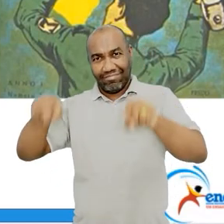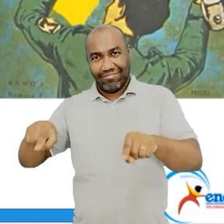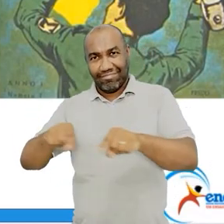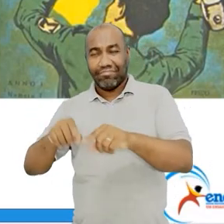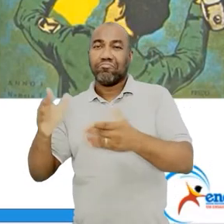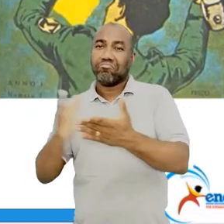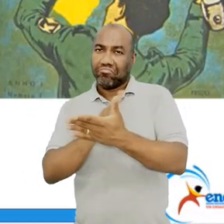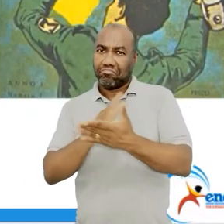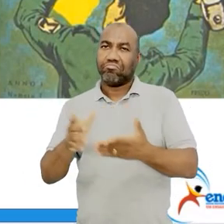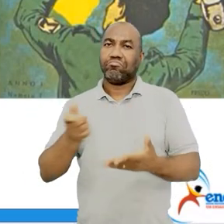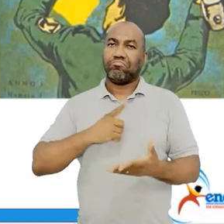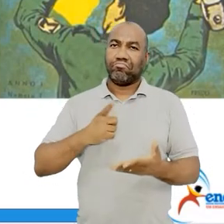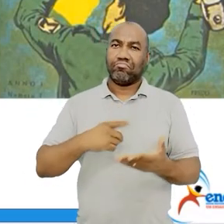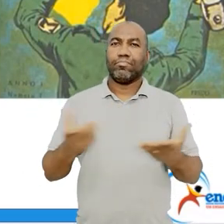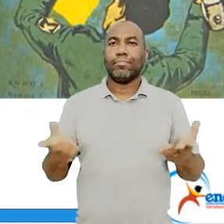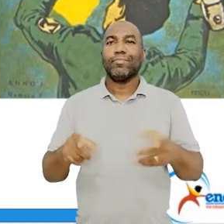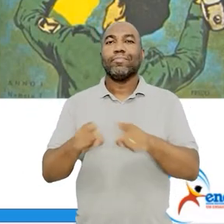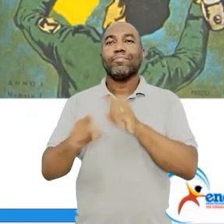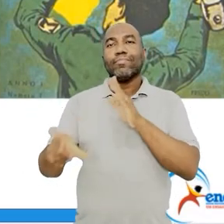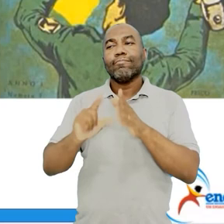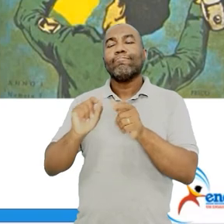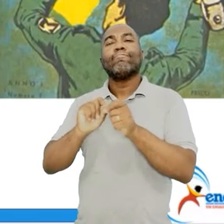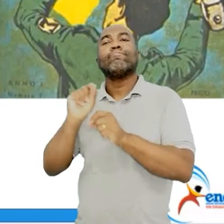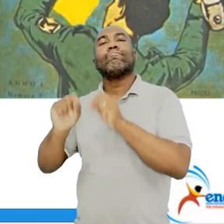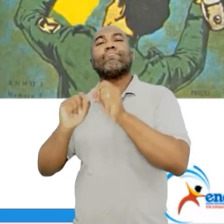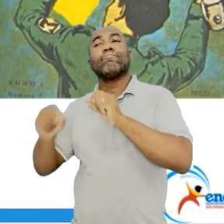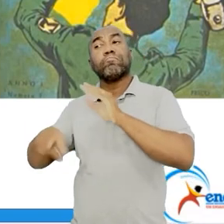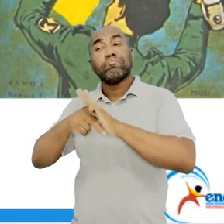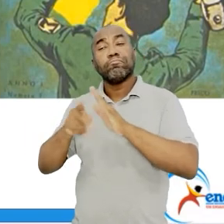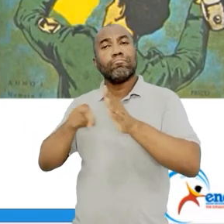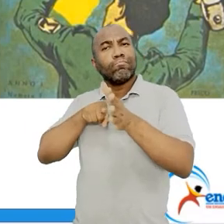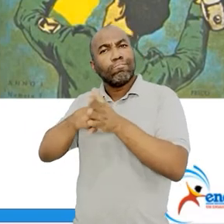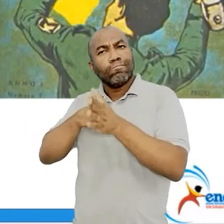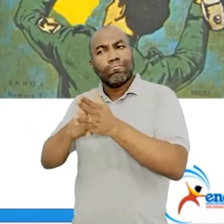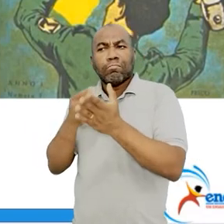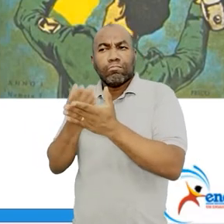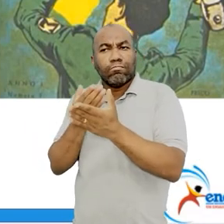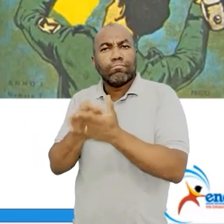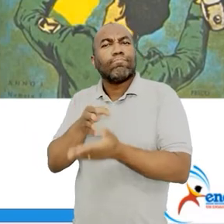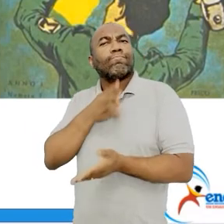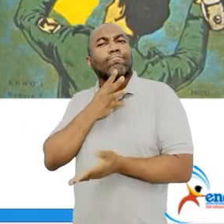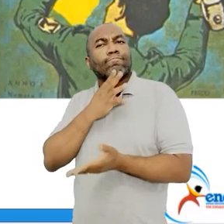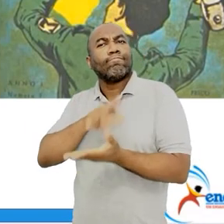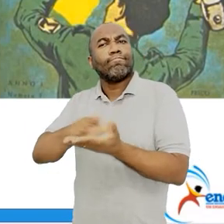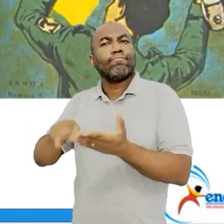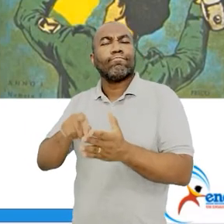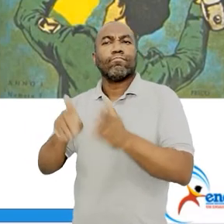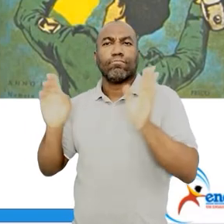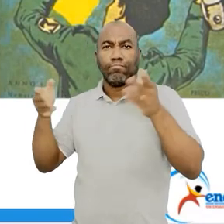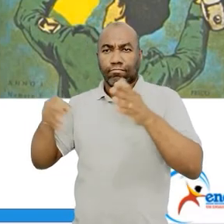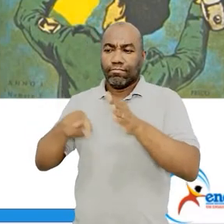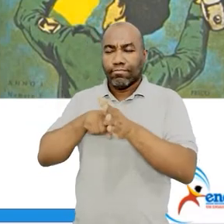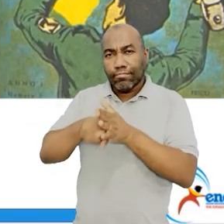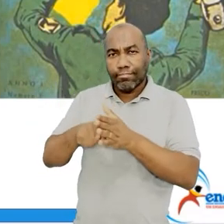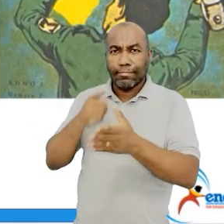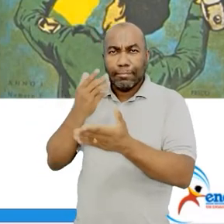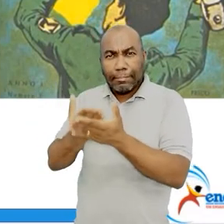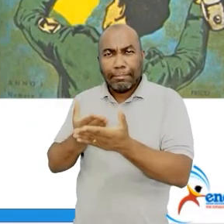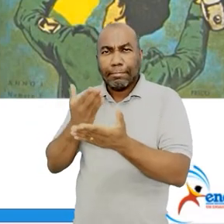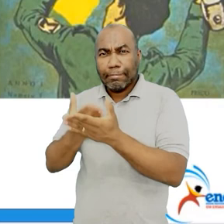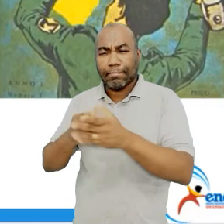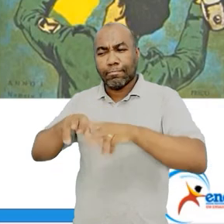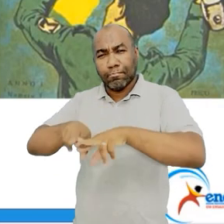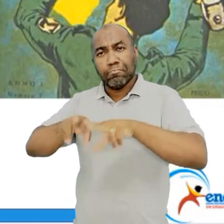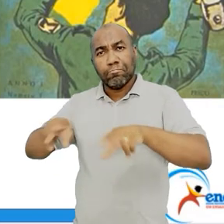intelectuais, certo? Ela fica aí com essa ideia de desejar um nacionalismo ultra